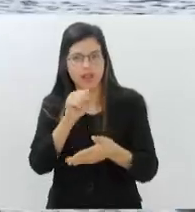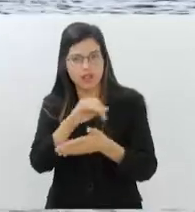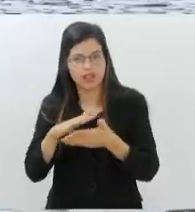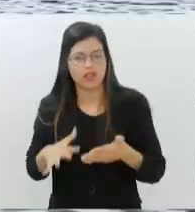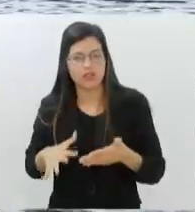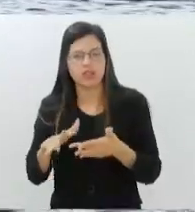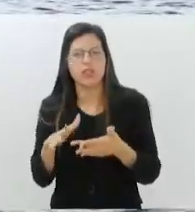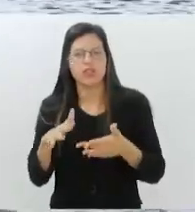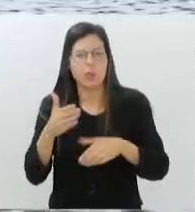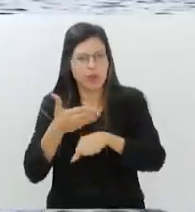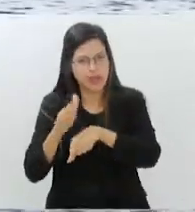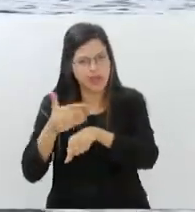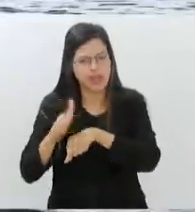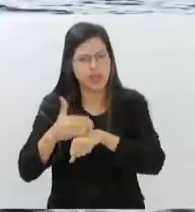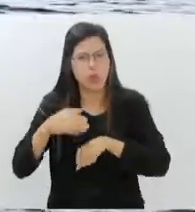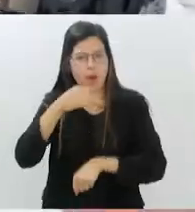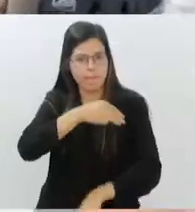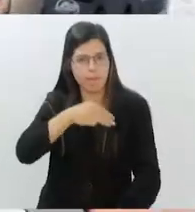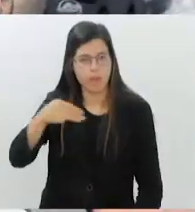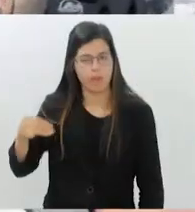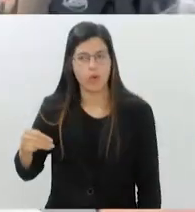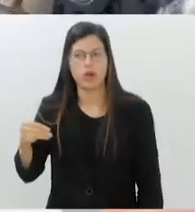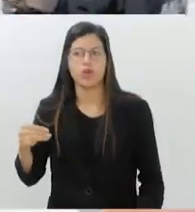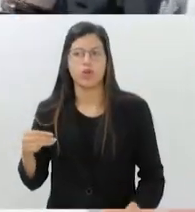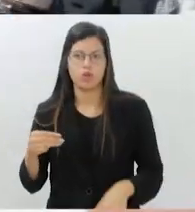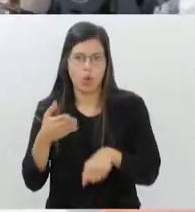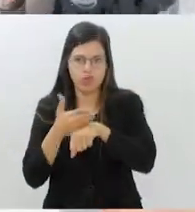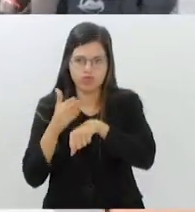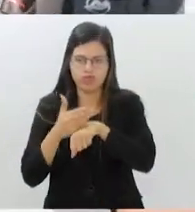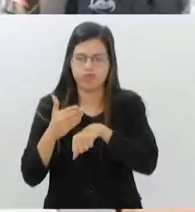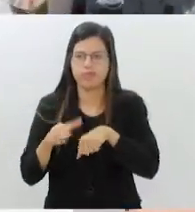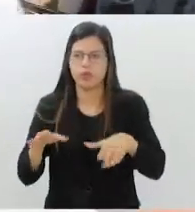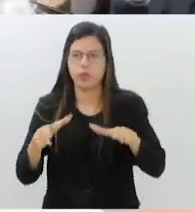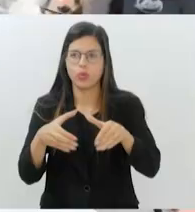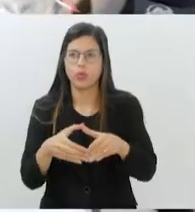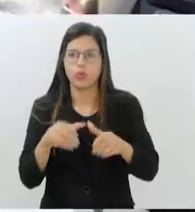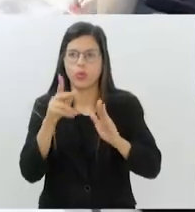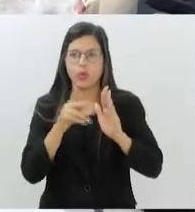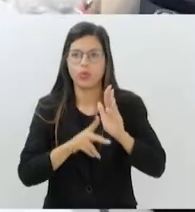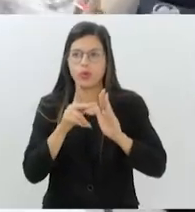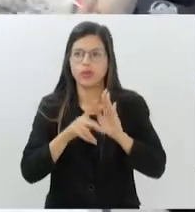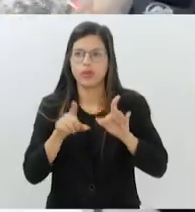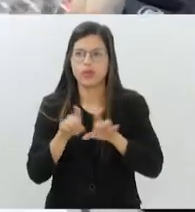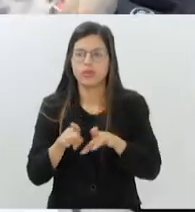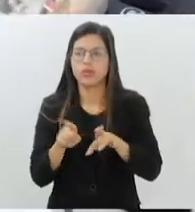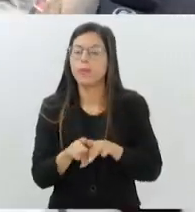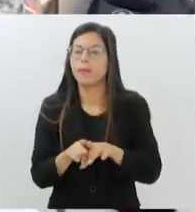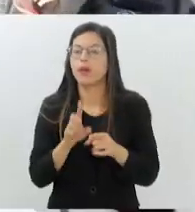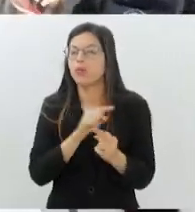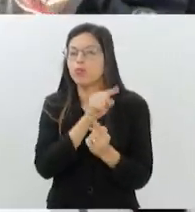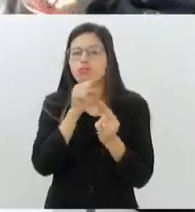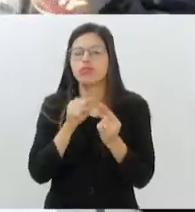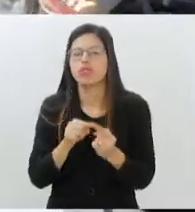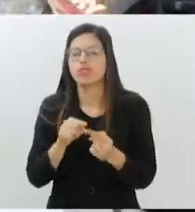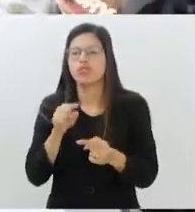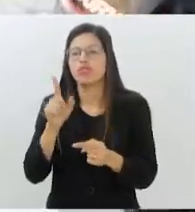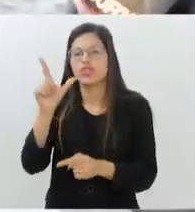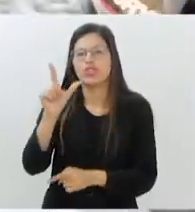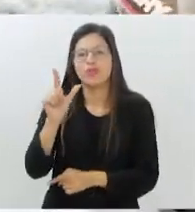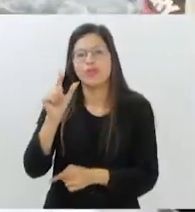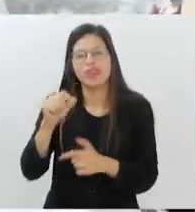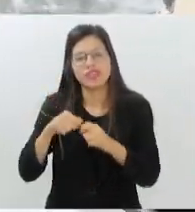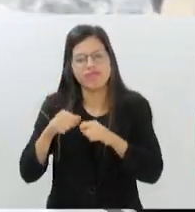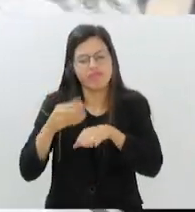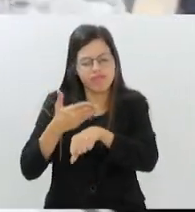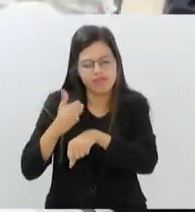treinadores e monitores capacitados pela Confederação. O projeto também busca combater o sedentarismo entre os jovens